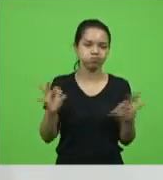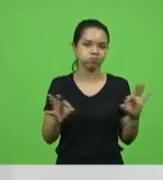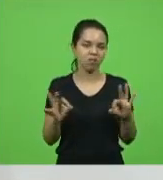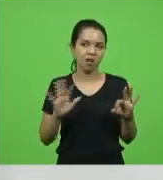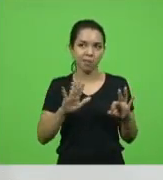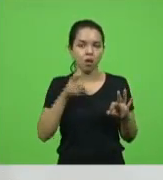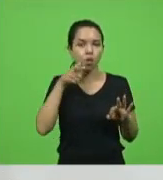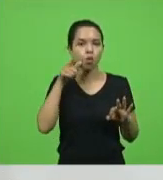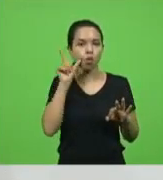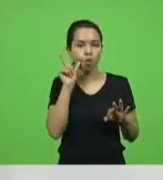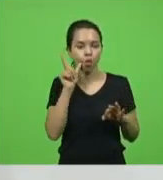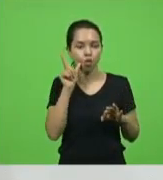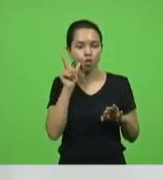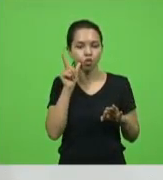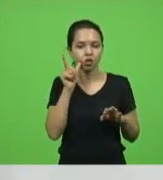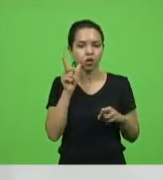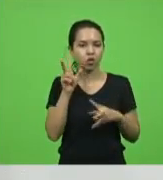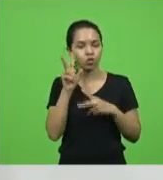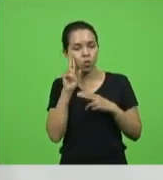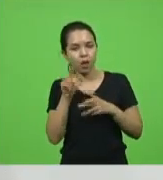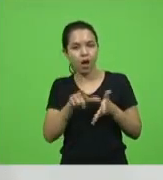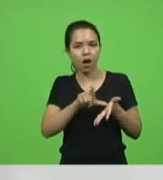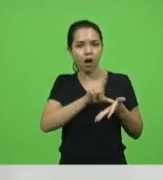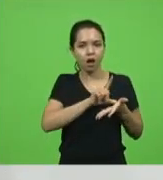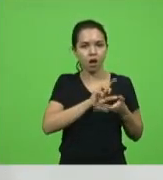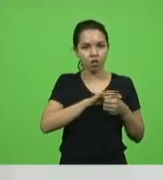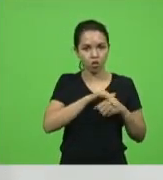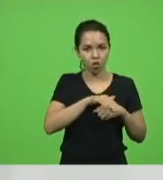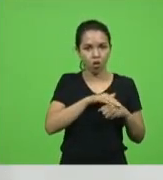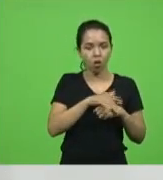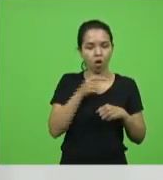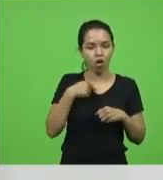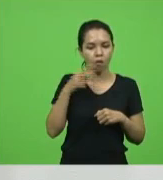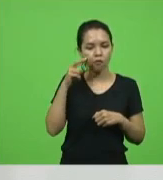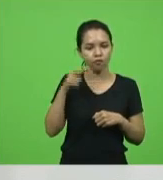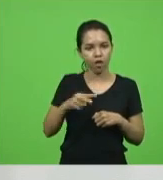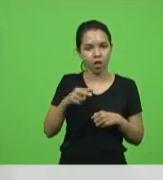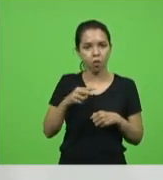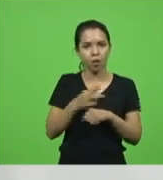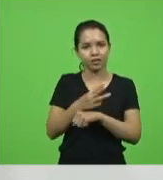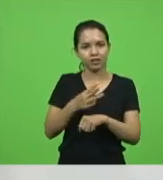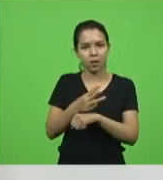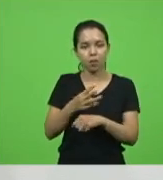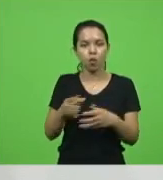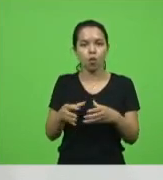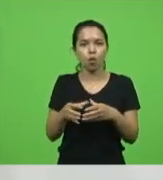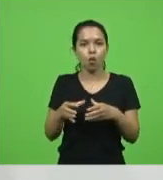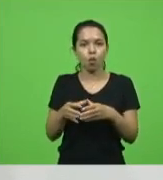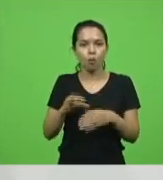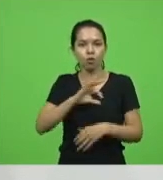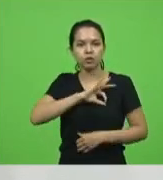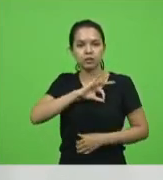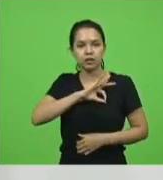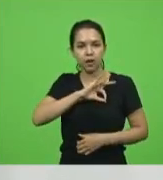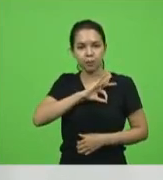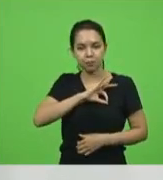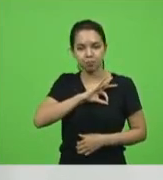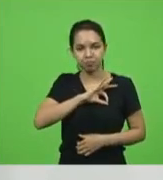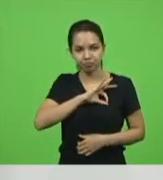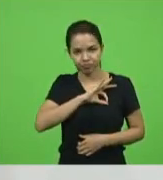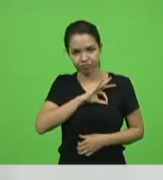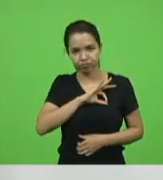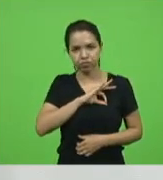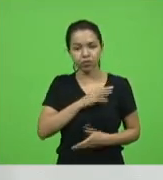estava acompanhando um grupo de policiais no WhatsApp, na grande maioria deles policiais da